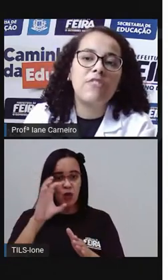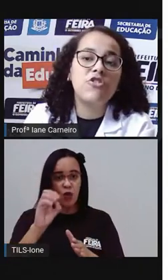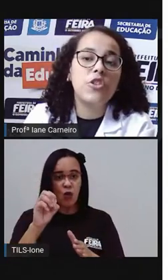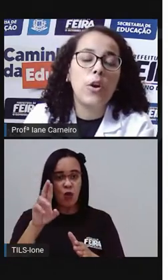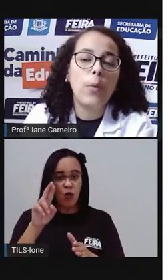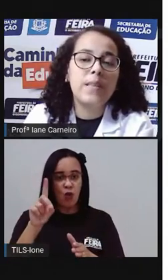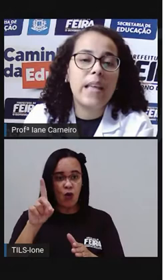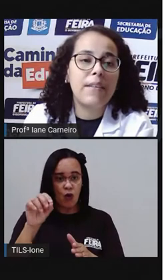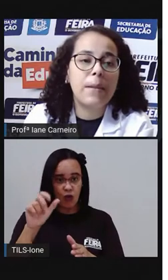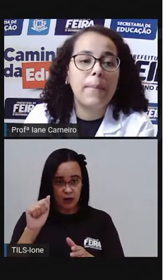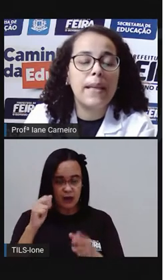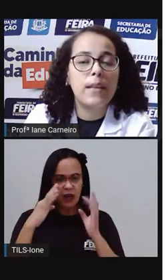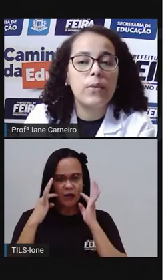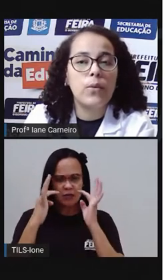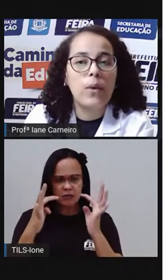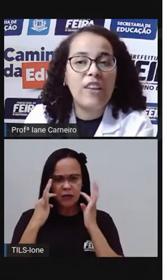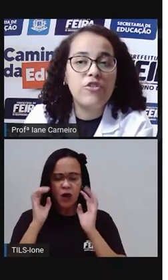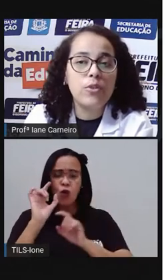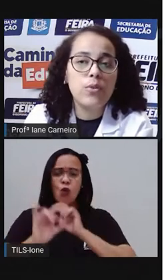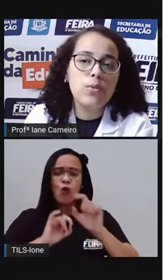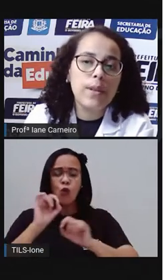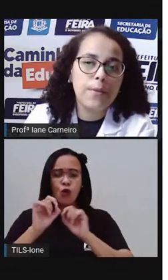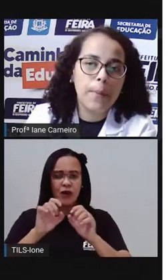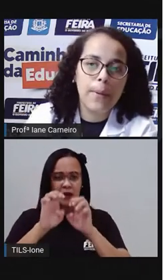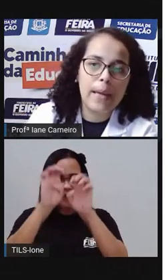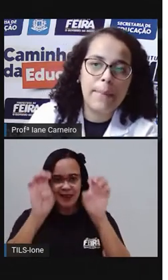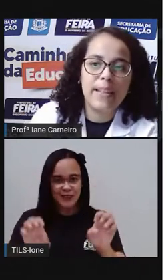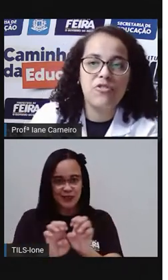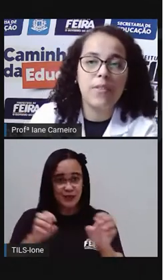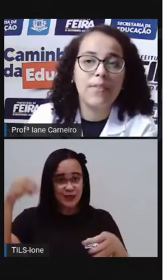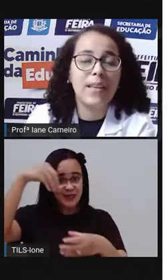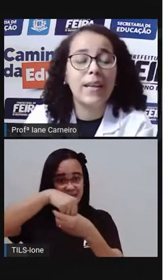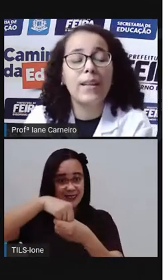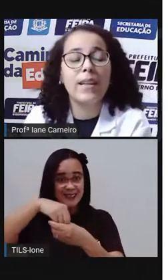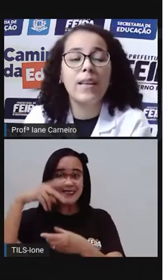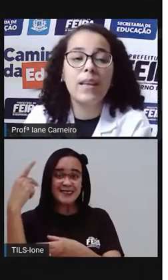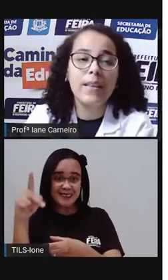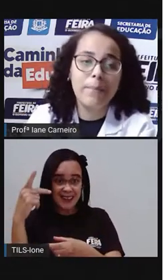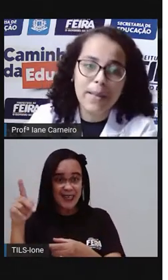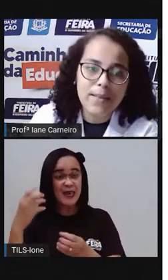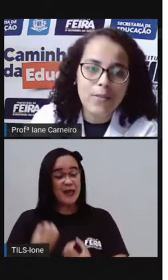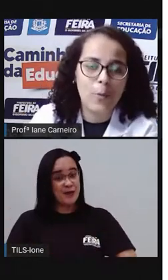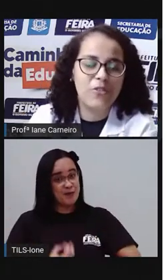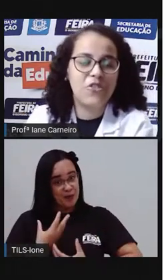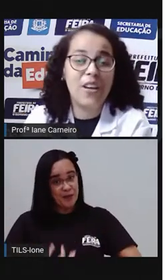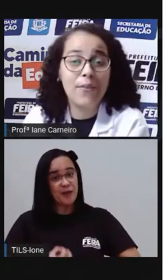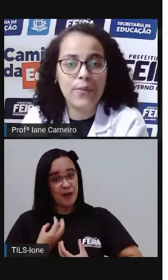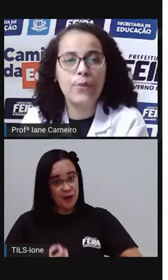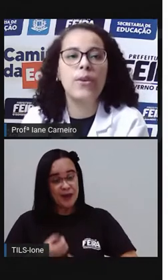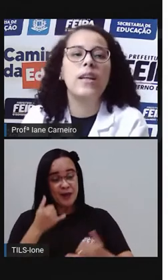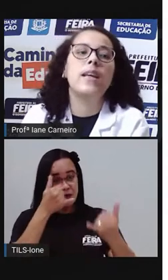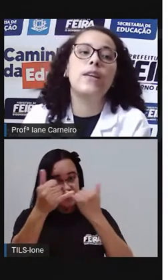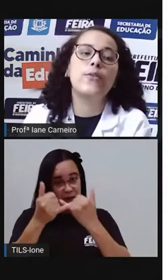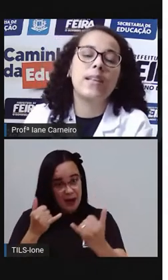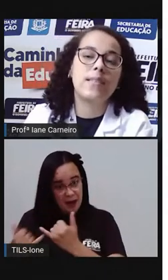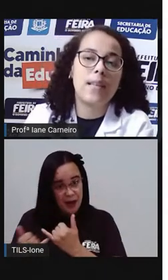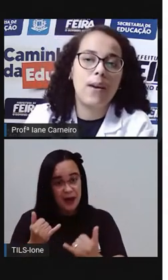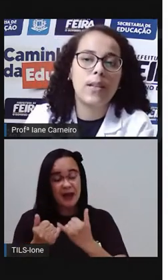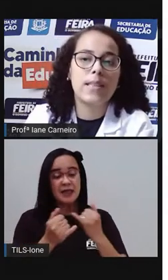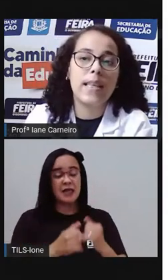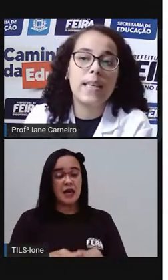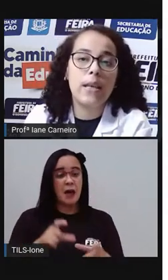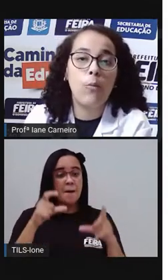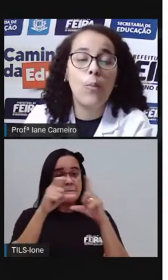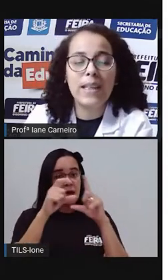a gente observa também a estrutura do poema, a gente vai ver que ele tem rima, como a gente já viu em outras